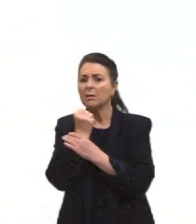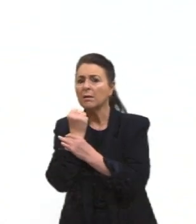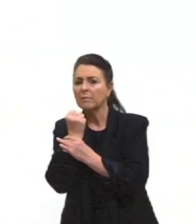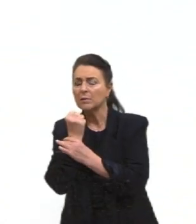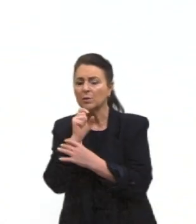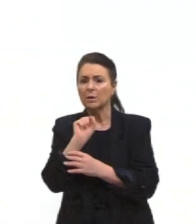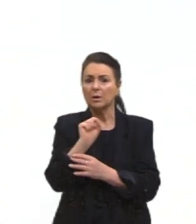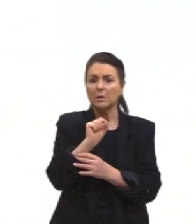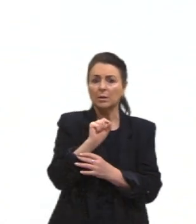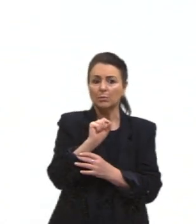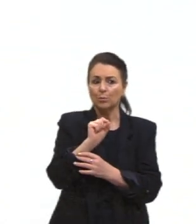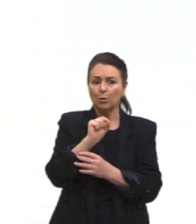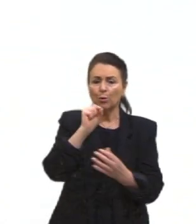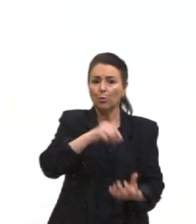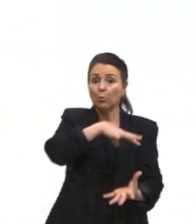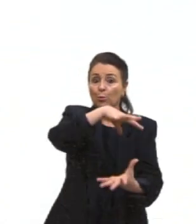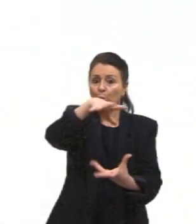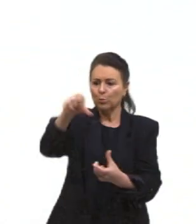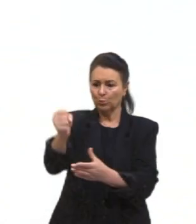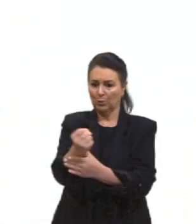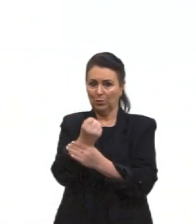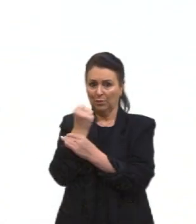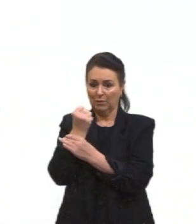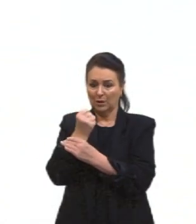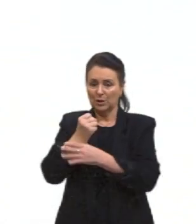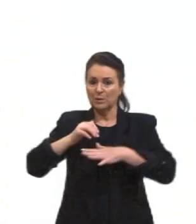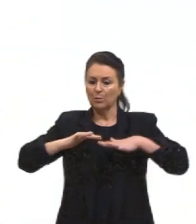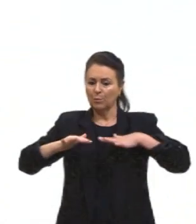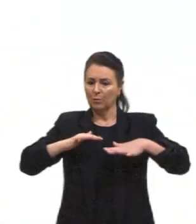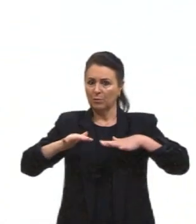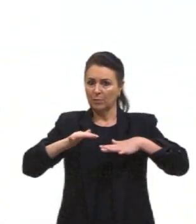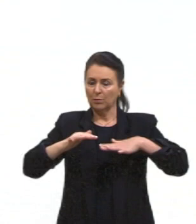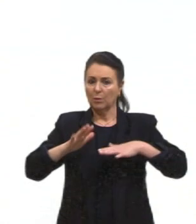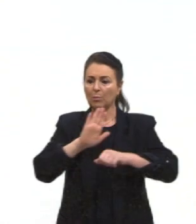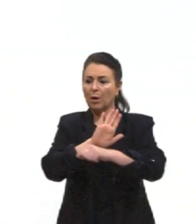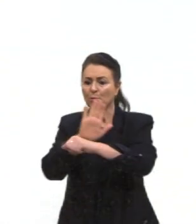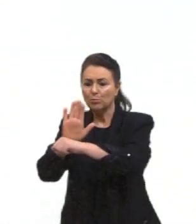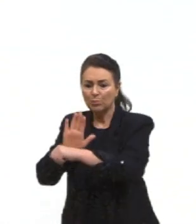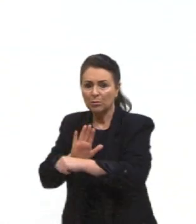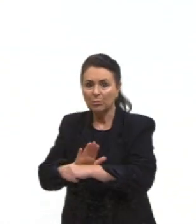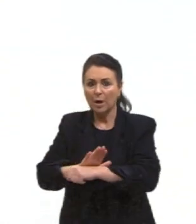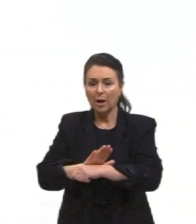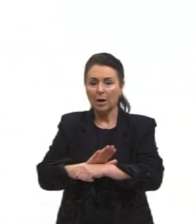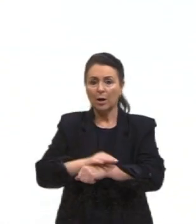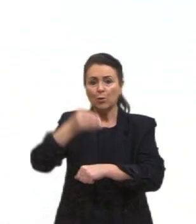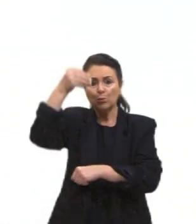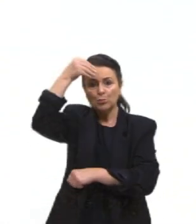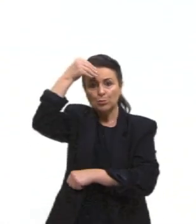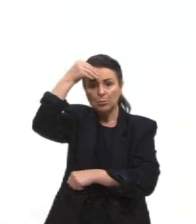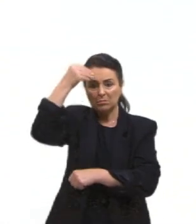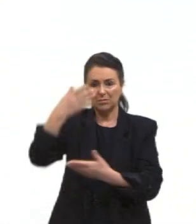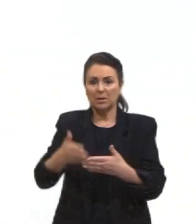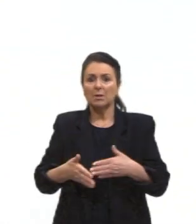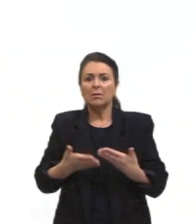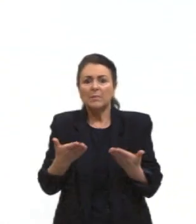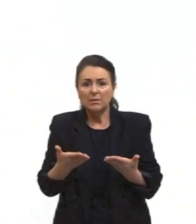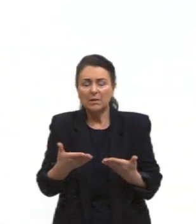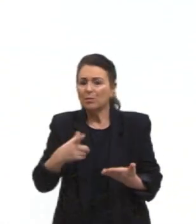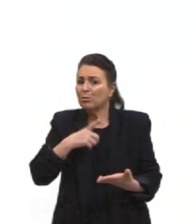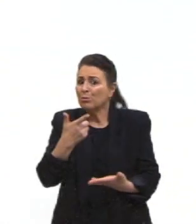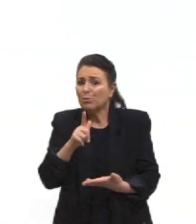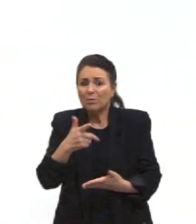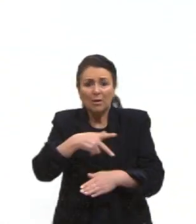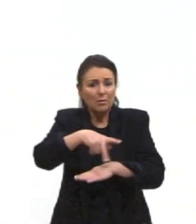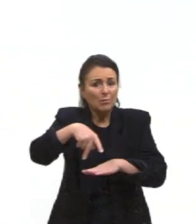pelo resto do mundo, justamente pra tentar ajudar esses judeus, né, pô, os caras não têm pátria, né,